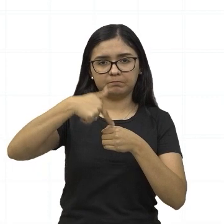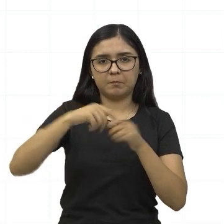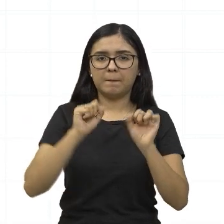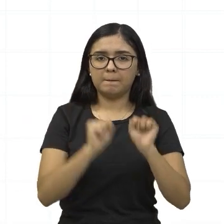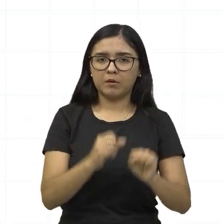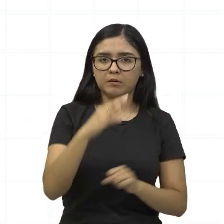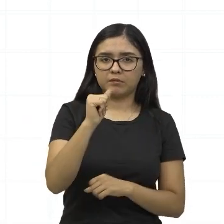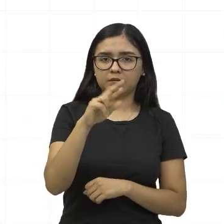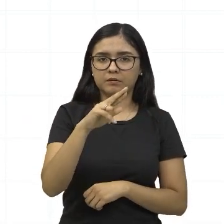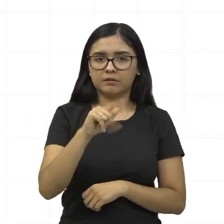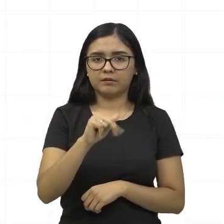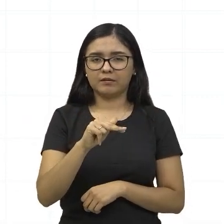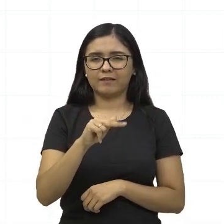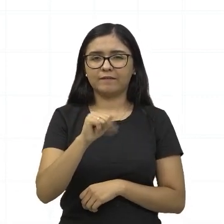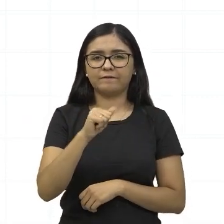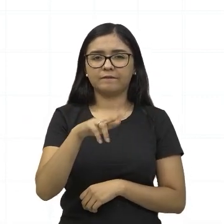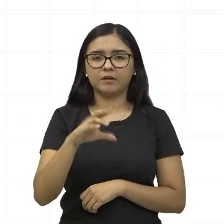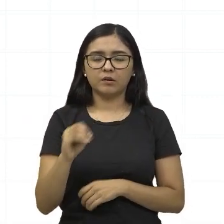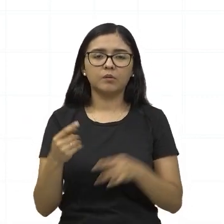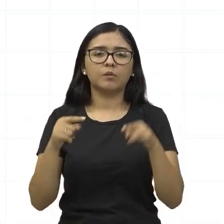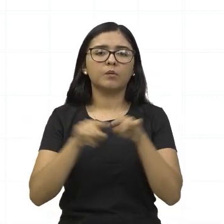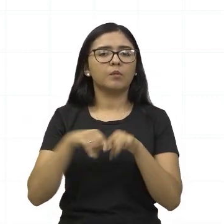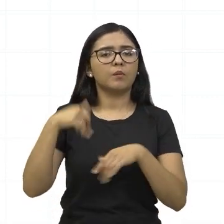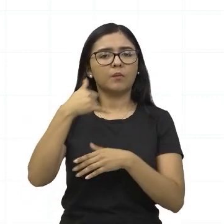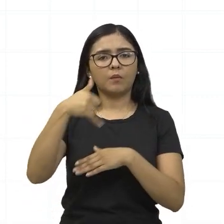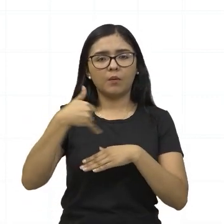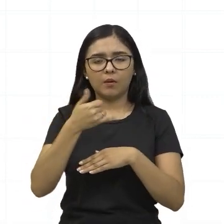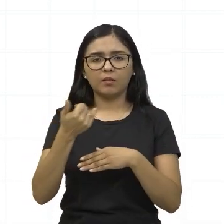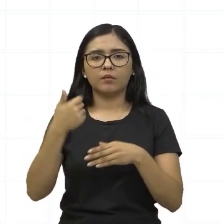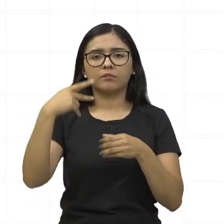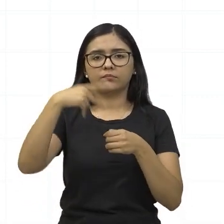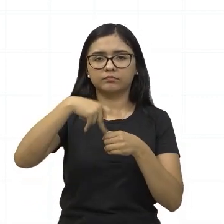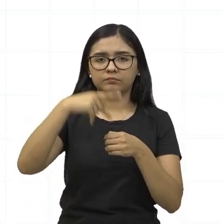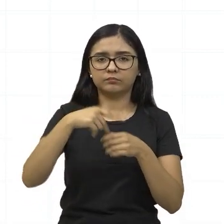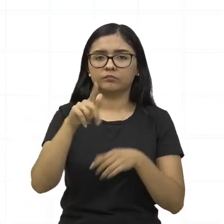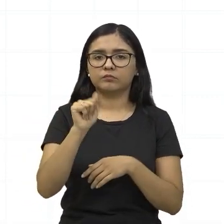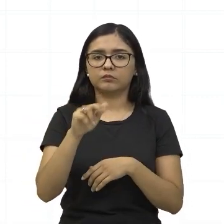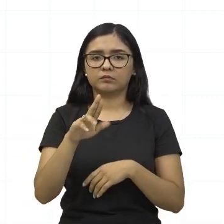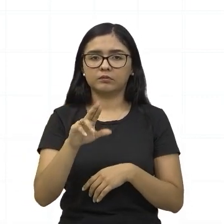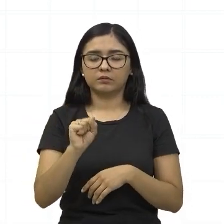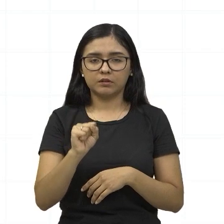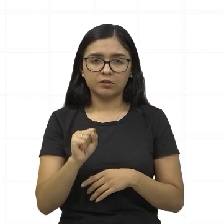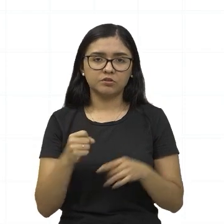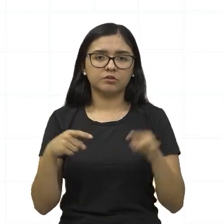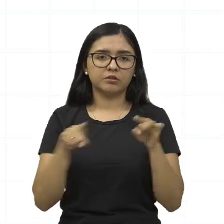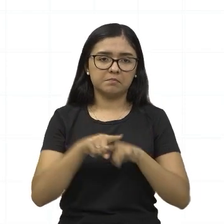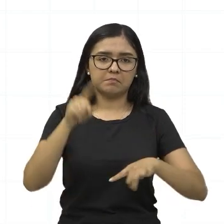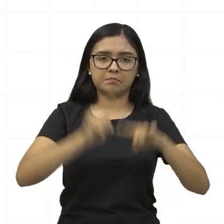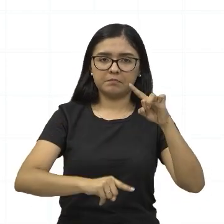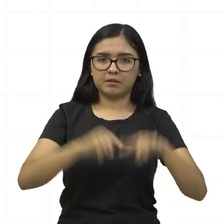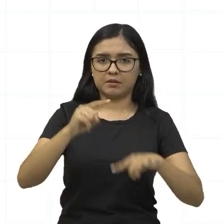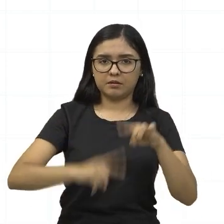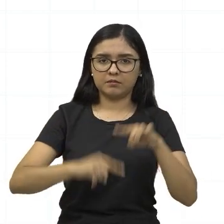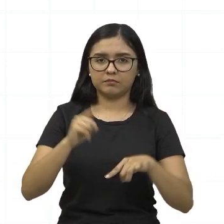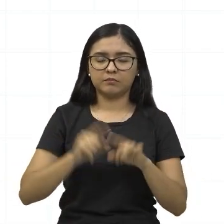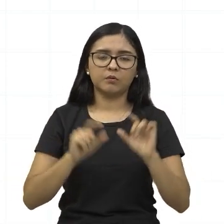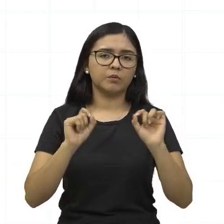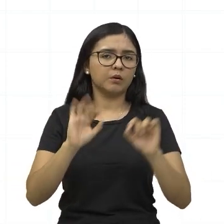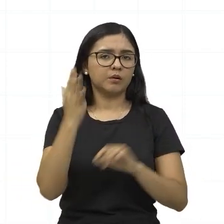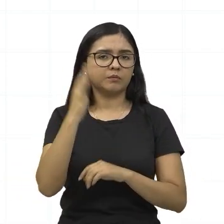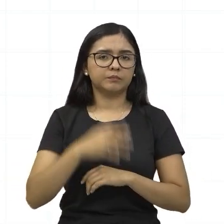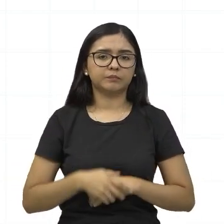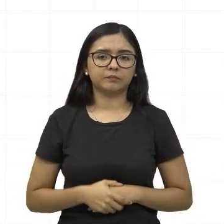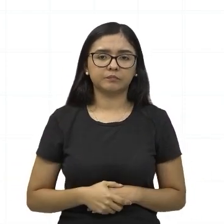carvão, ele pode ser o óleo, ele pode ser também o gás natural e até mesmo material radioativo. O que acontece?